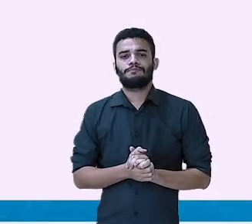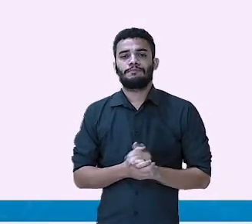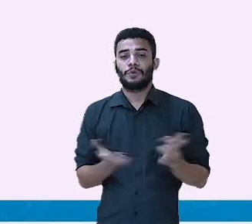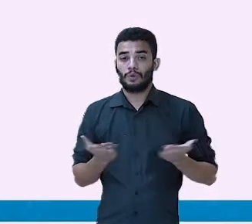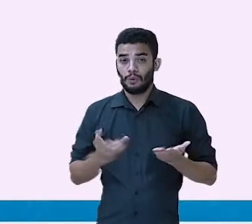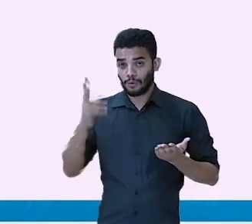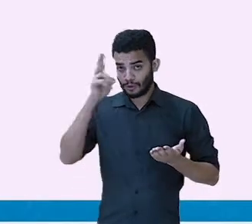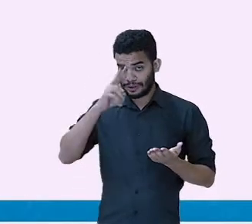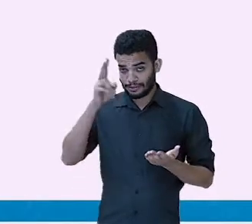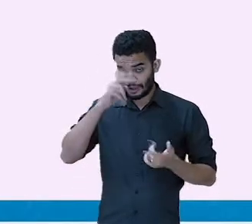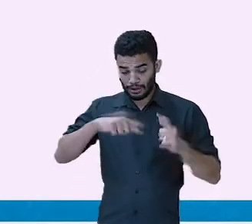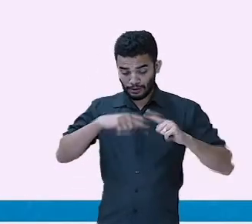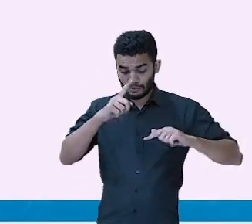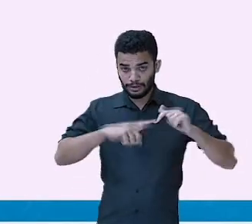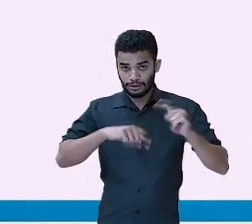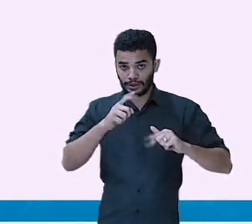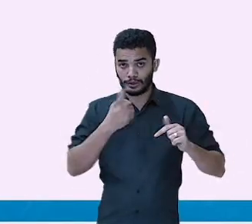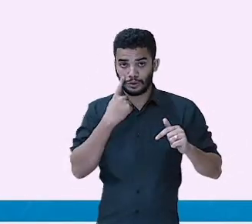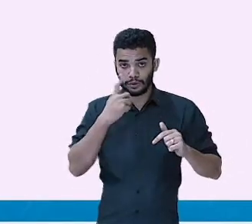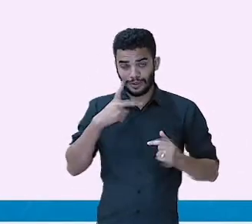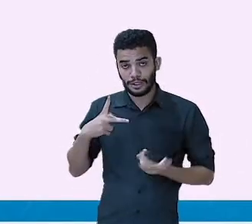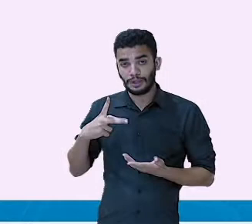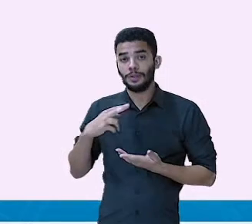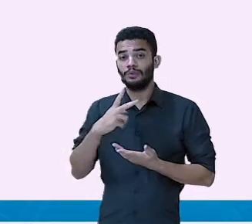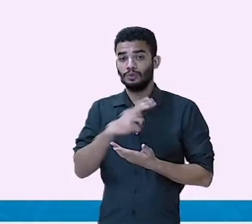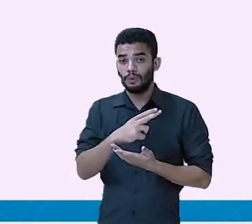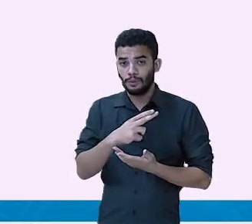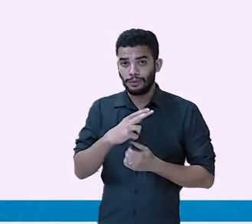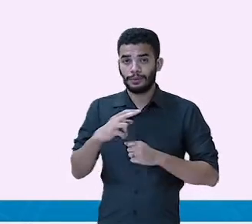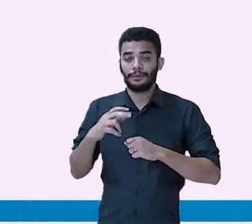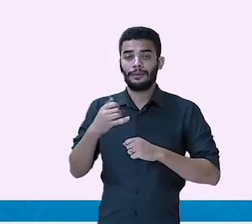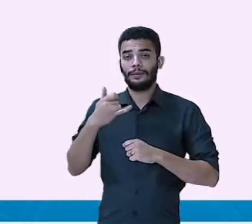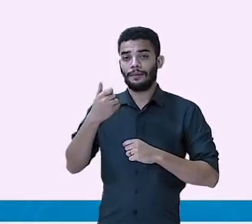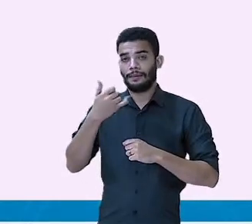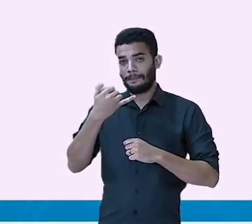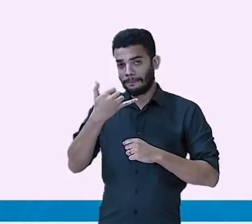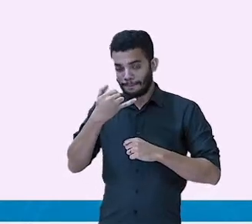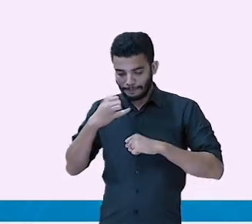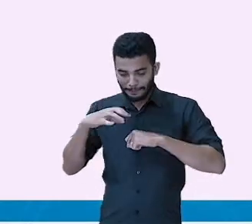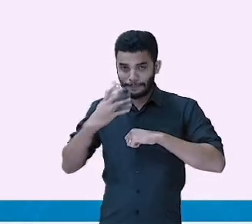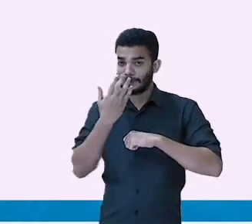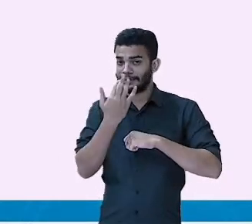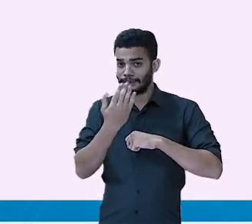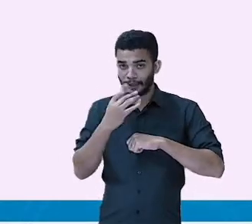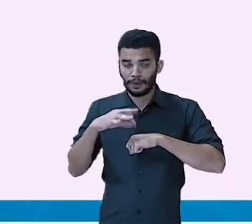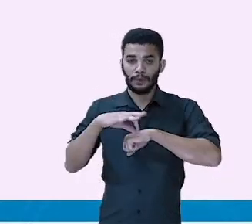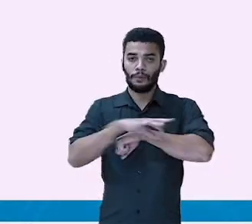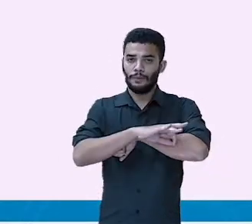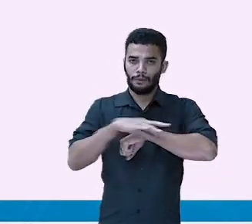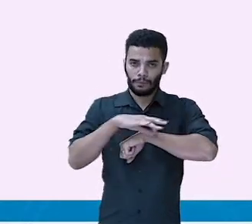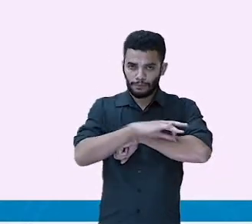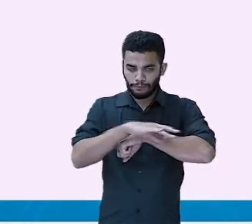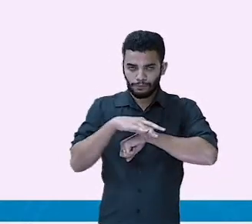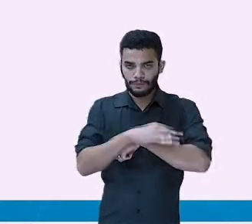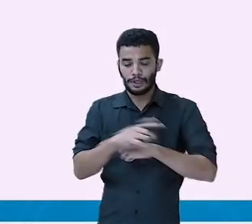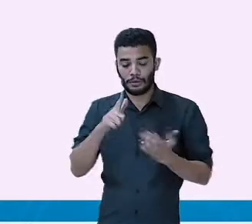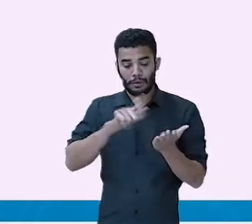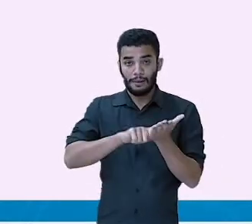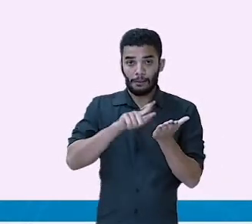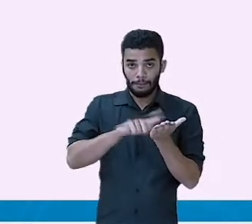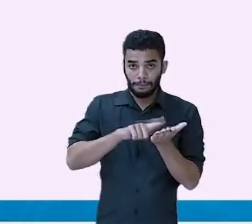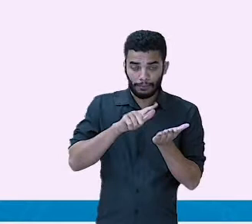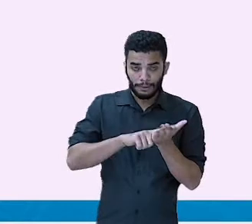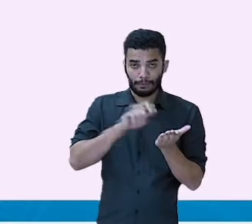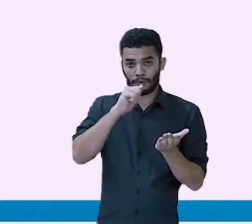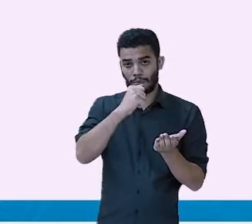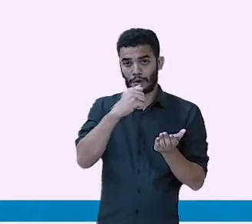Relembrando aí os materiais, tesoura, pincel, canetinha, régua, folhas de papel A4